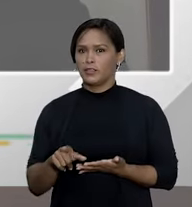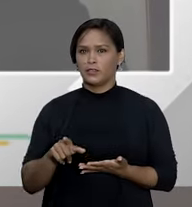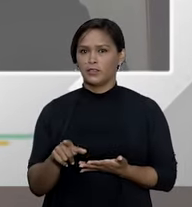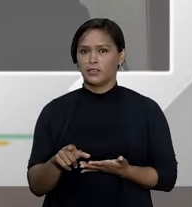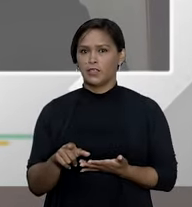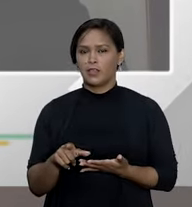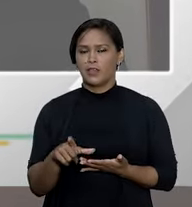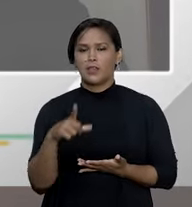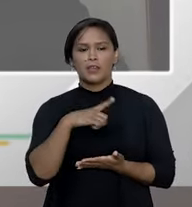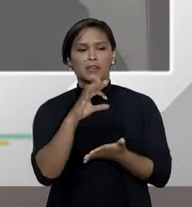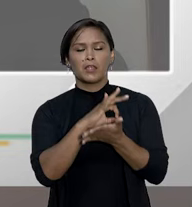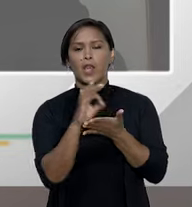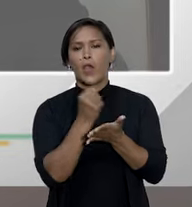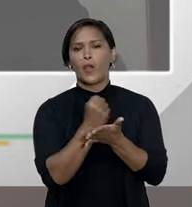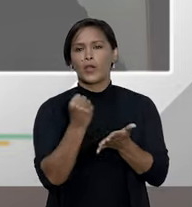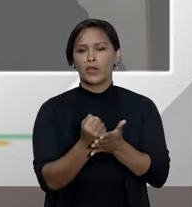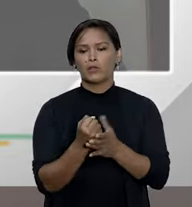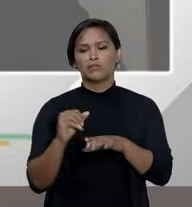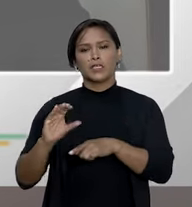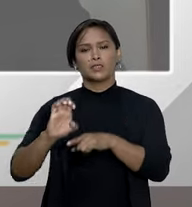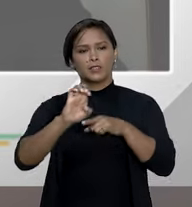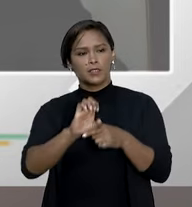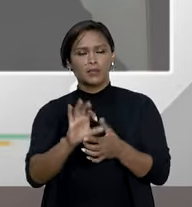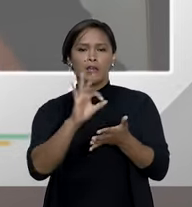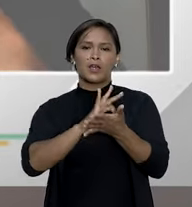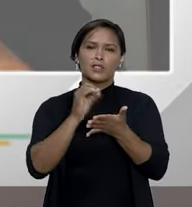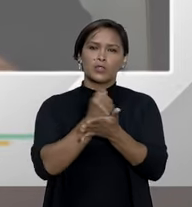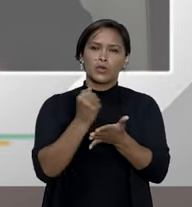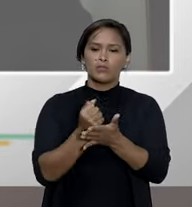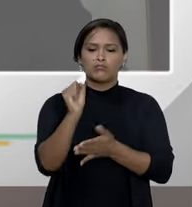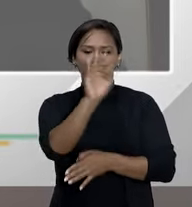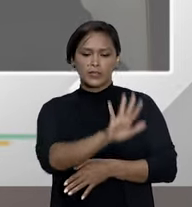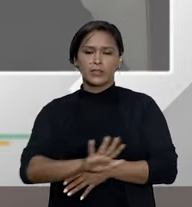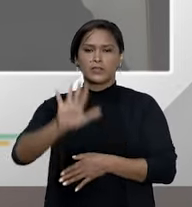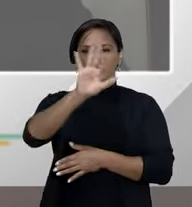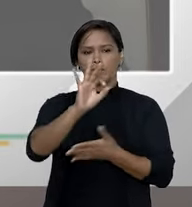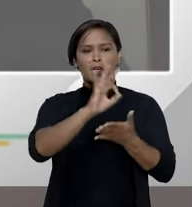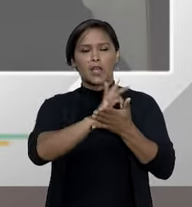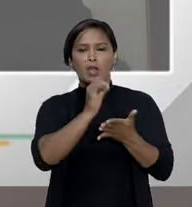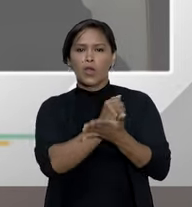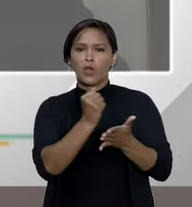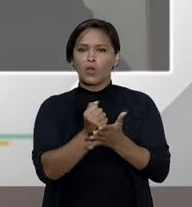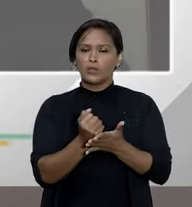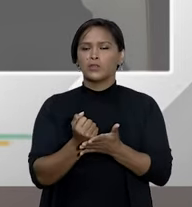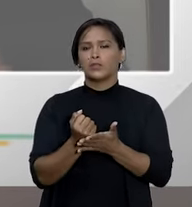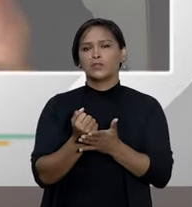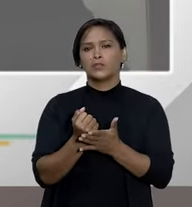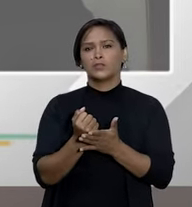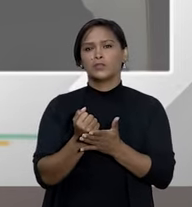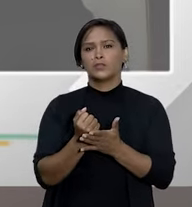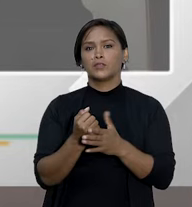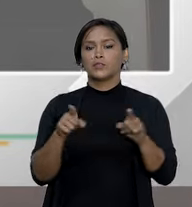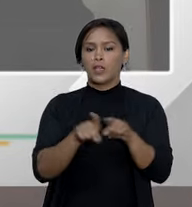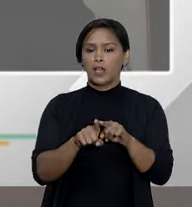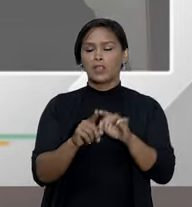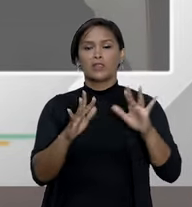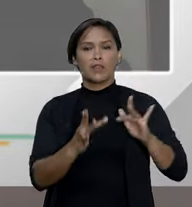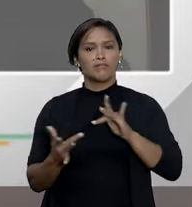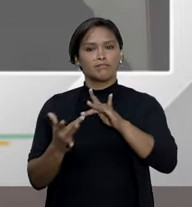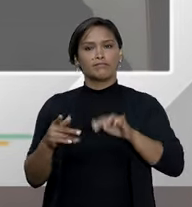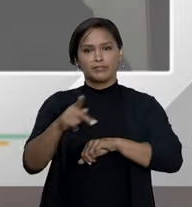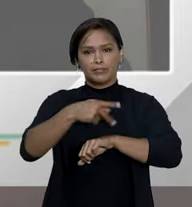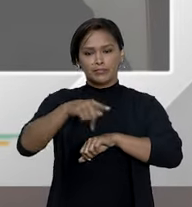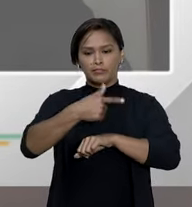existem contratos estaduais, contratos nacionais, contratos até internacionais. Então,